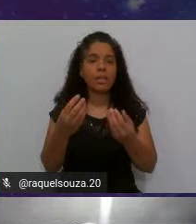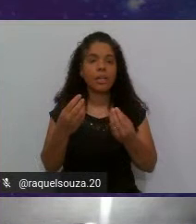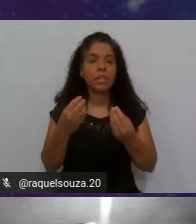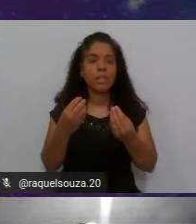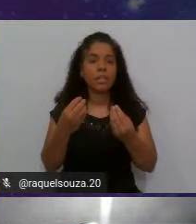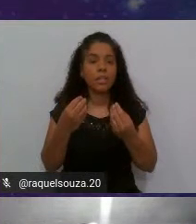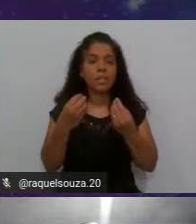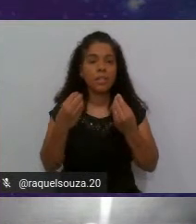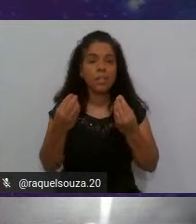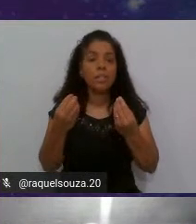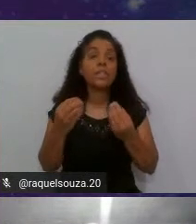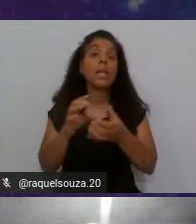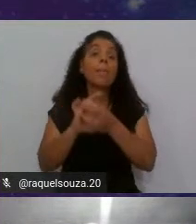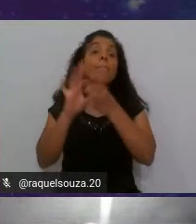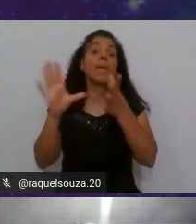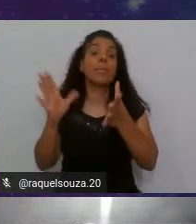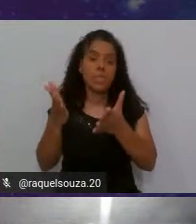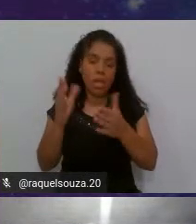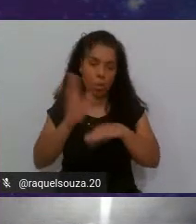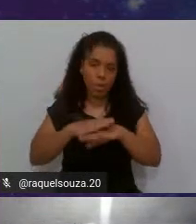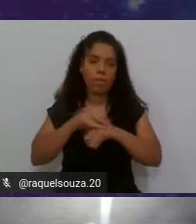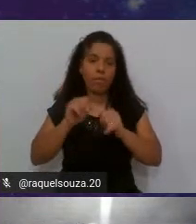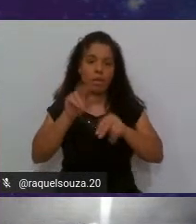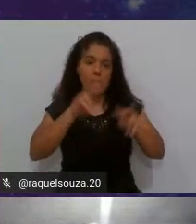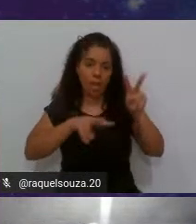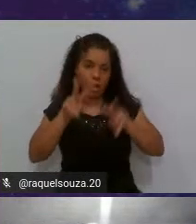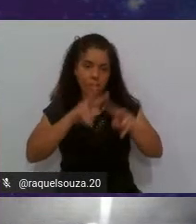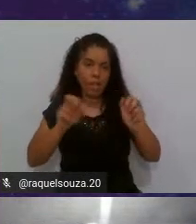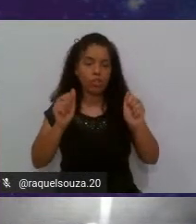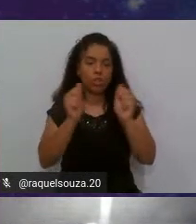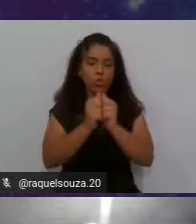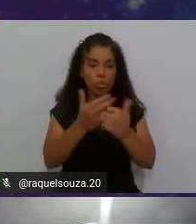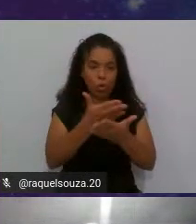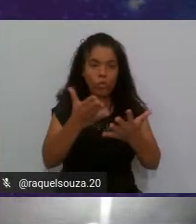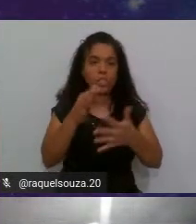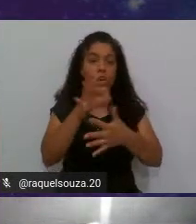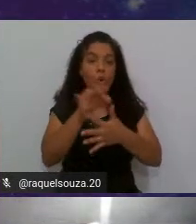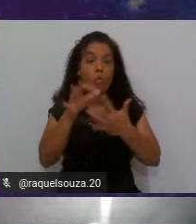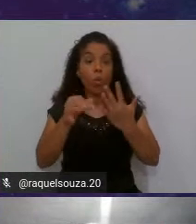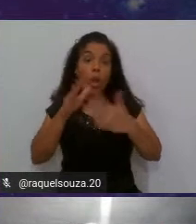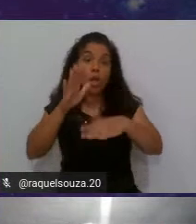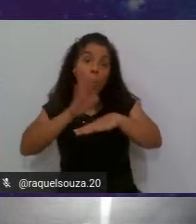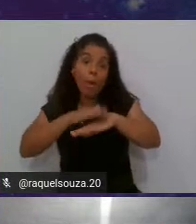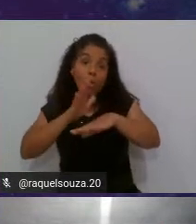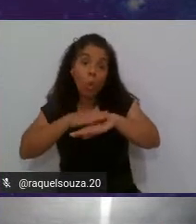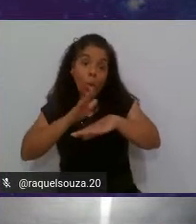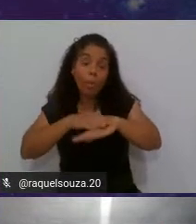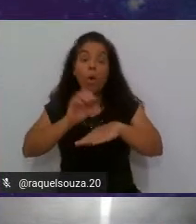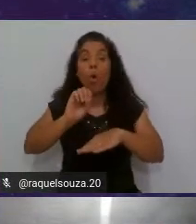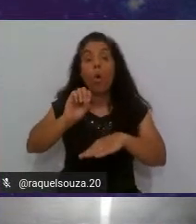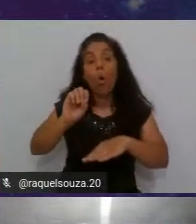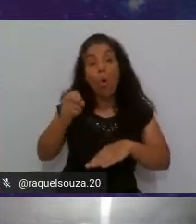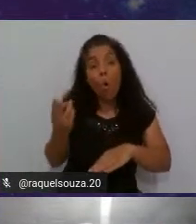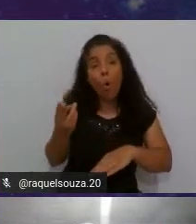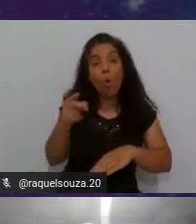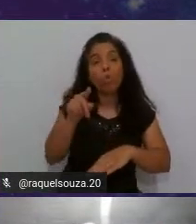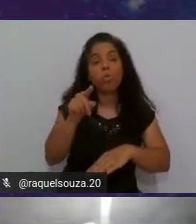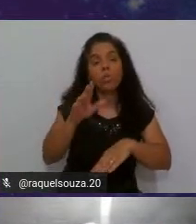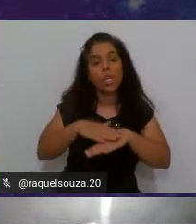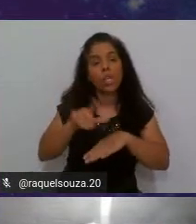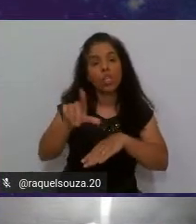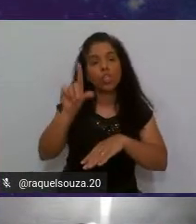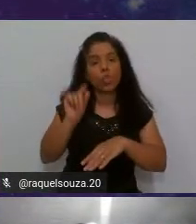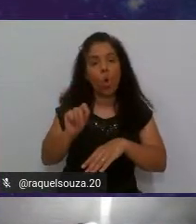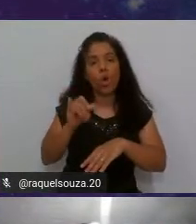permissão para que ele faça essa análise com você configurando manualmente ou você escolhe